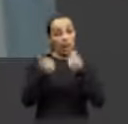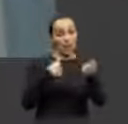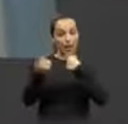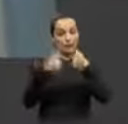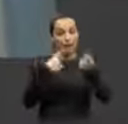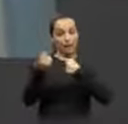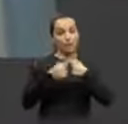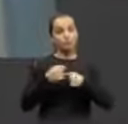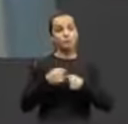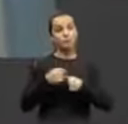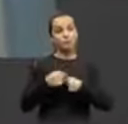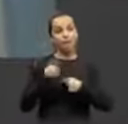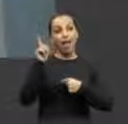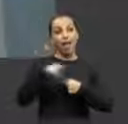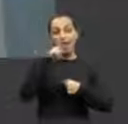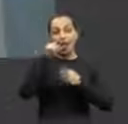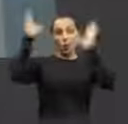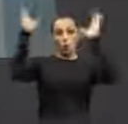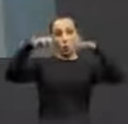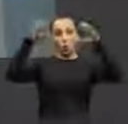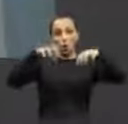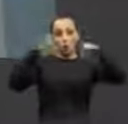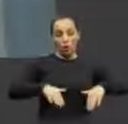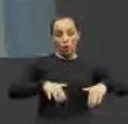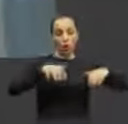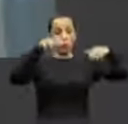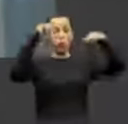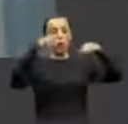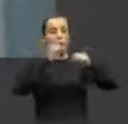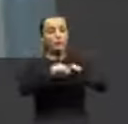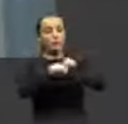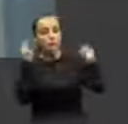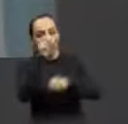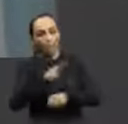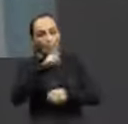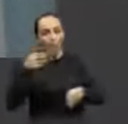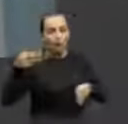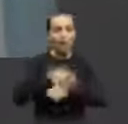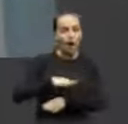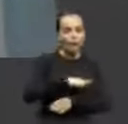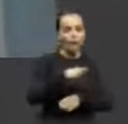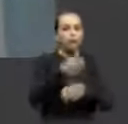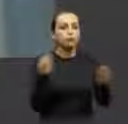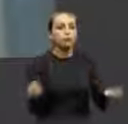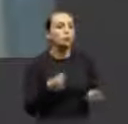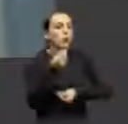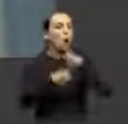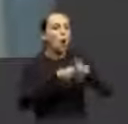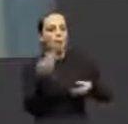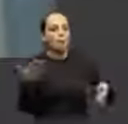próxima, sofre inundações em dias de chuva, impossibilitando a sua utilização. Exemplo, como chegar a bairros